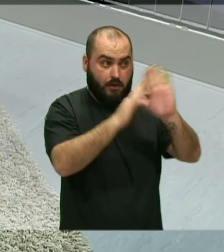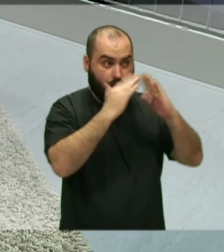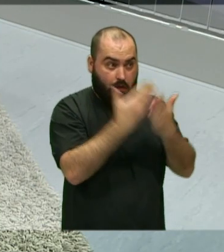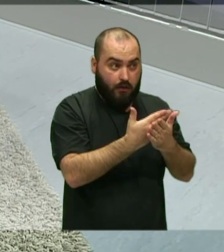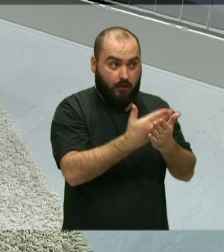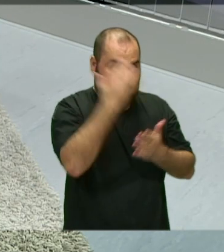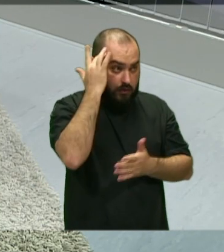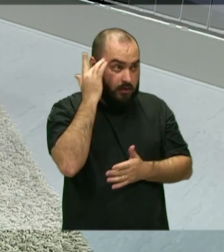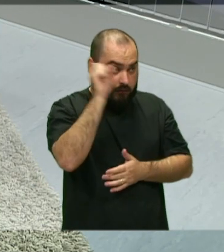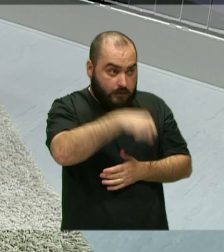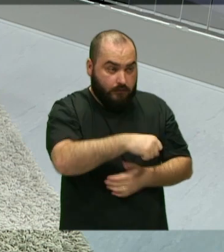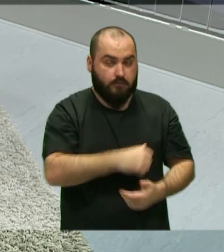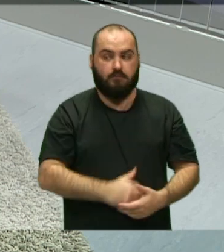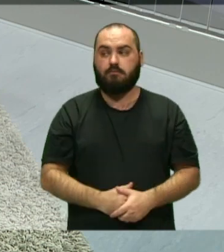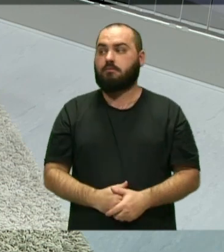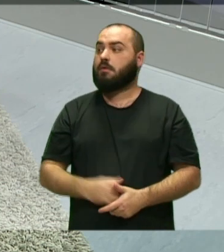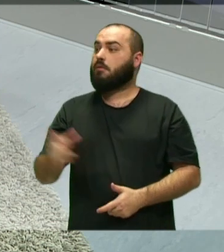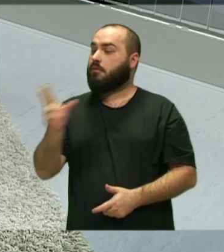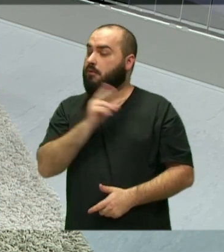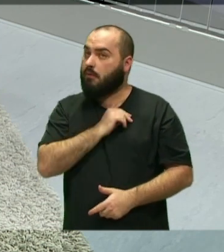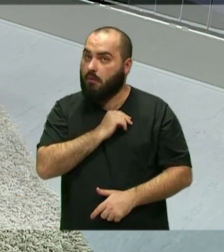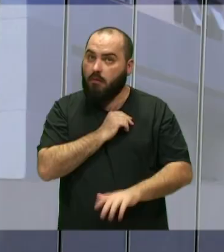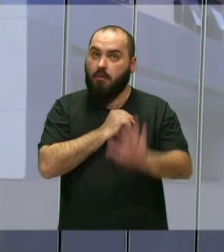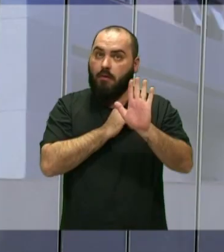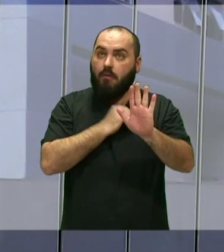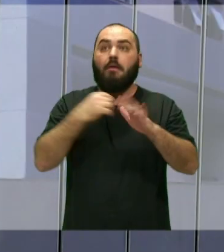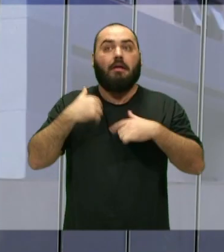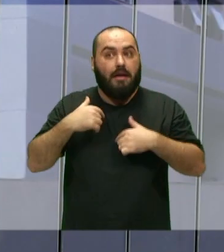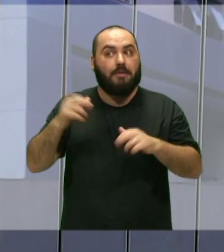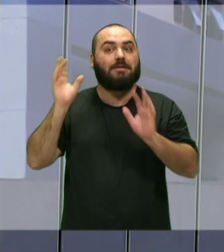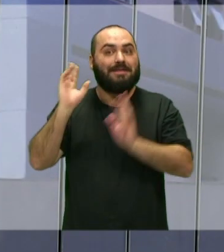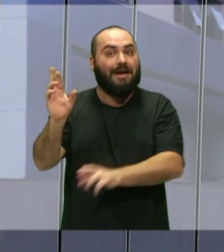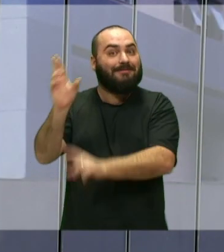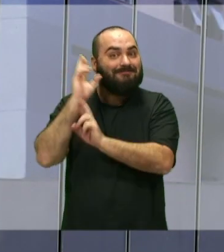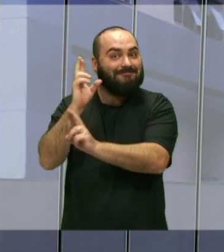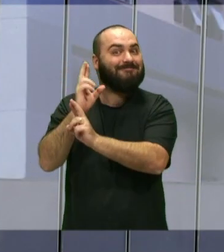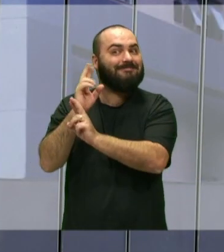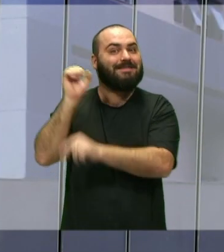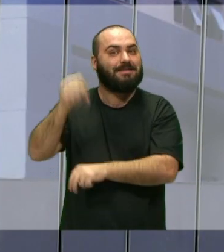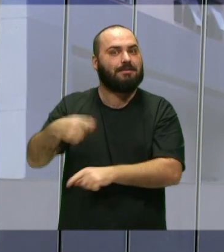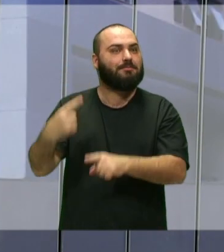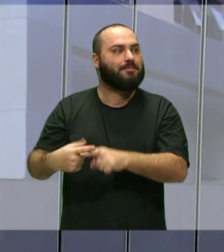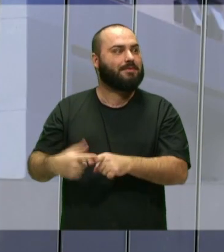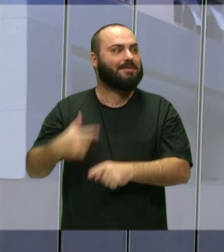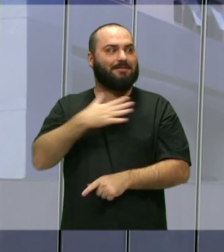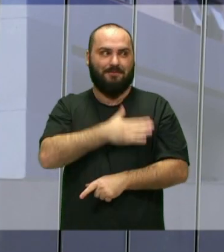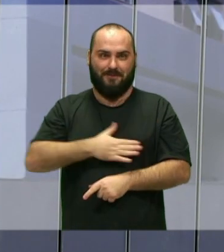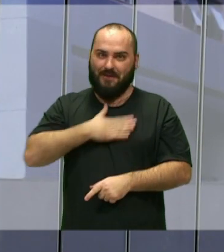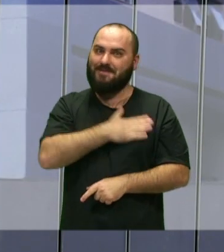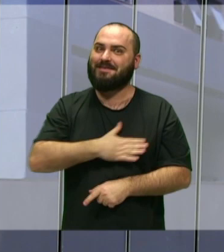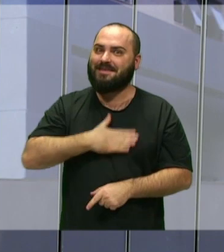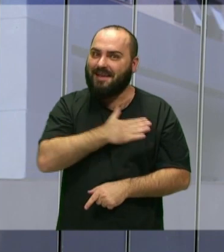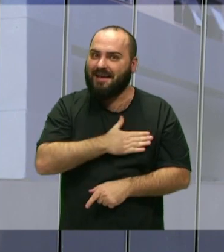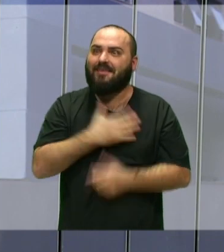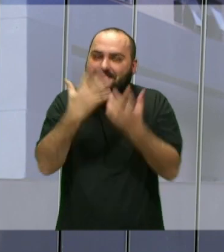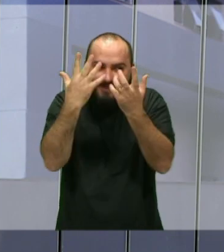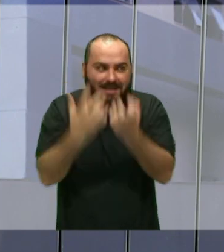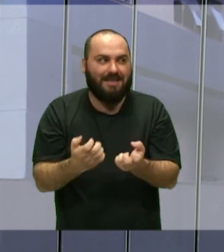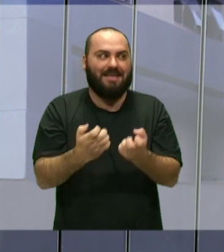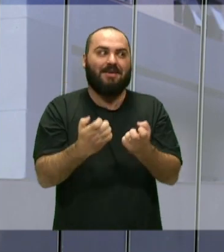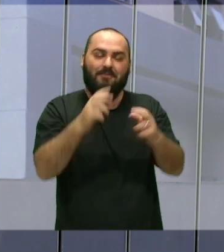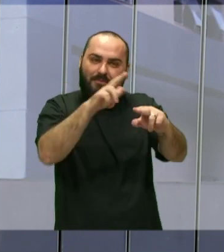da escola aqui? Olha, pior que eu esperava, né, porque eu gostava muito e queria e graças a Deus eu